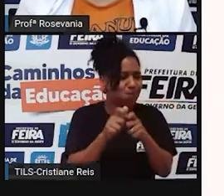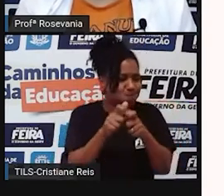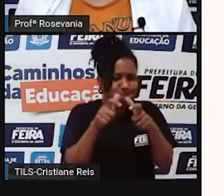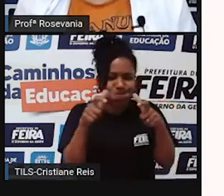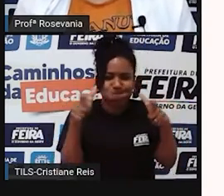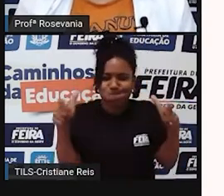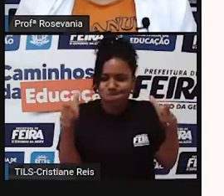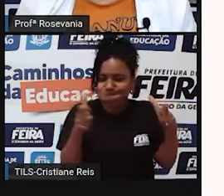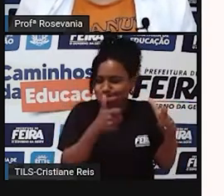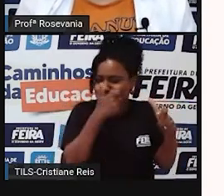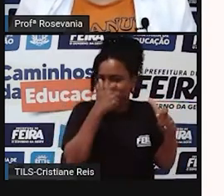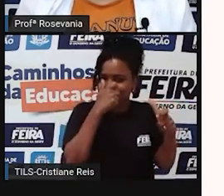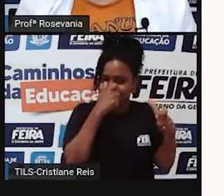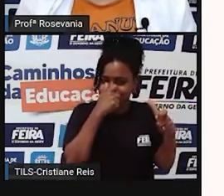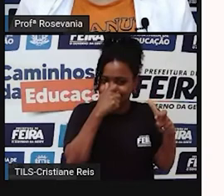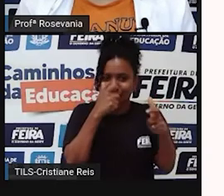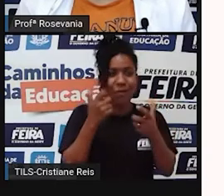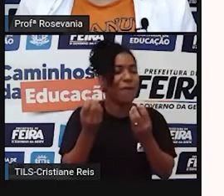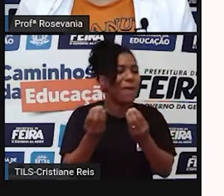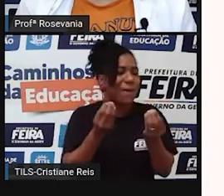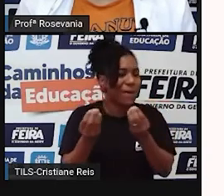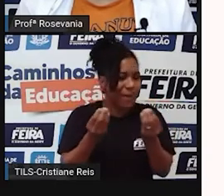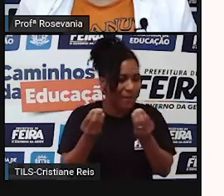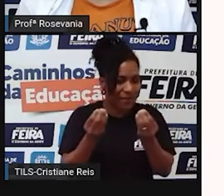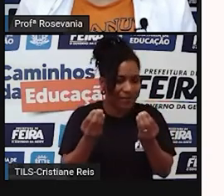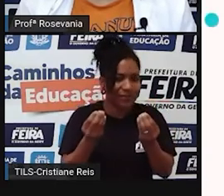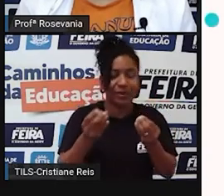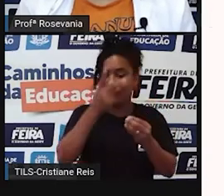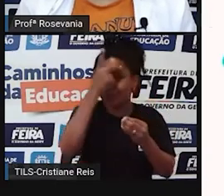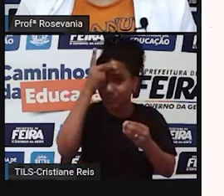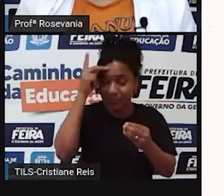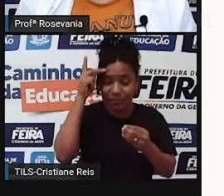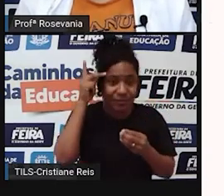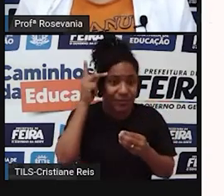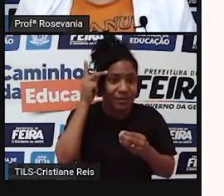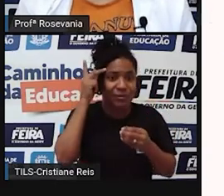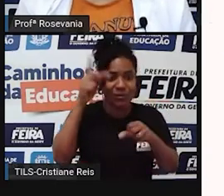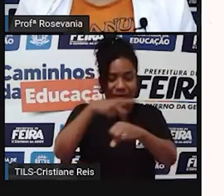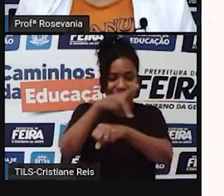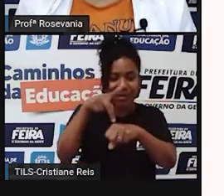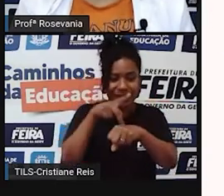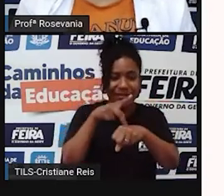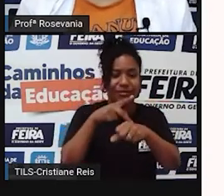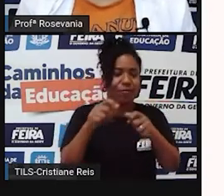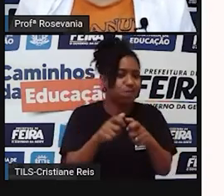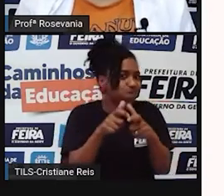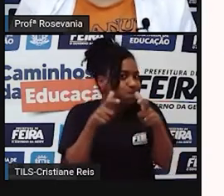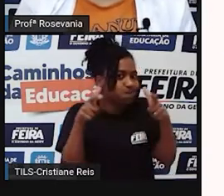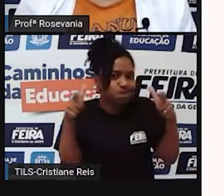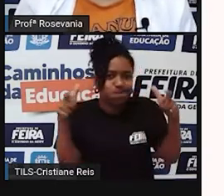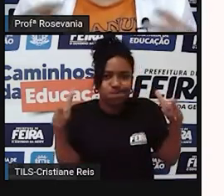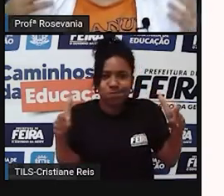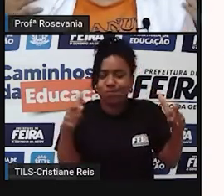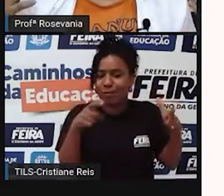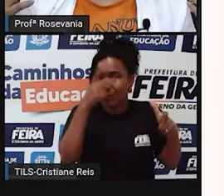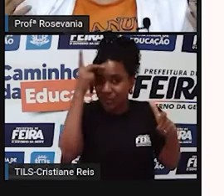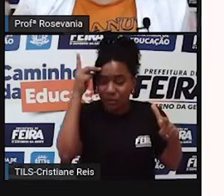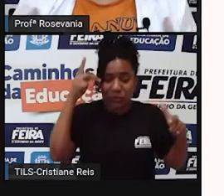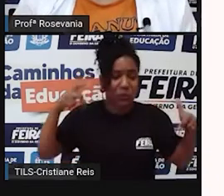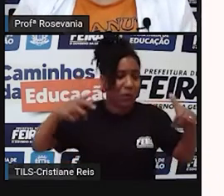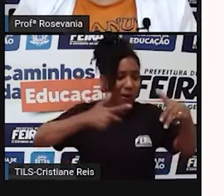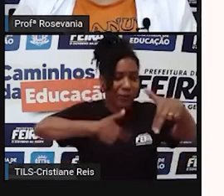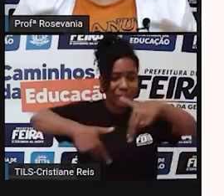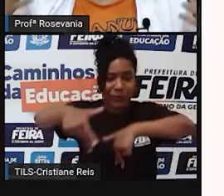falando de um país que tem uma grande quantidade de habitantes, que aí a gente está falando da população,